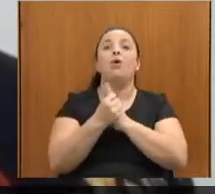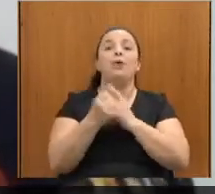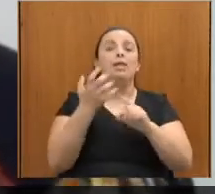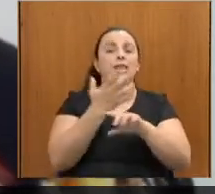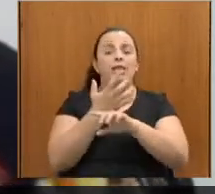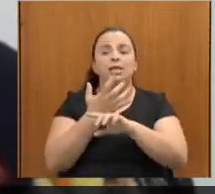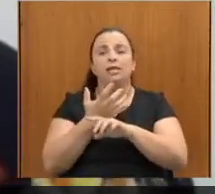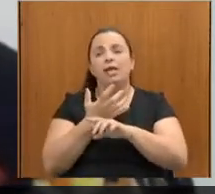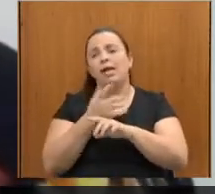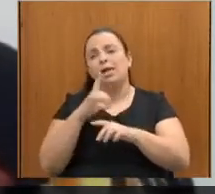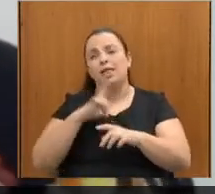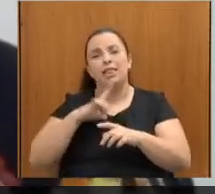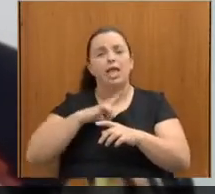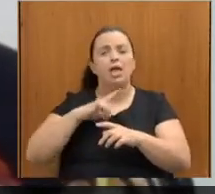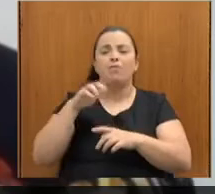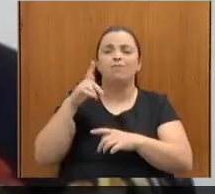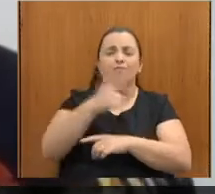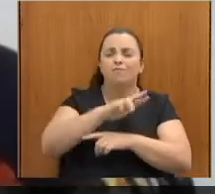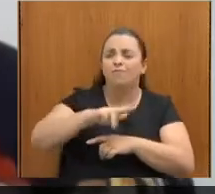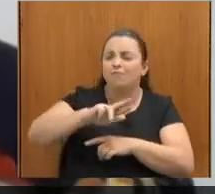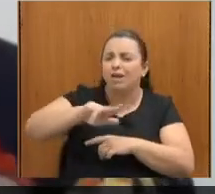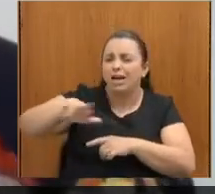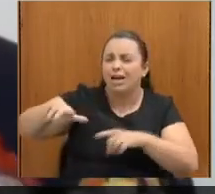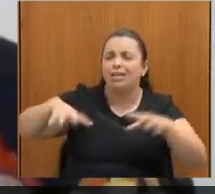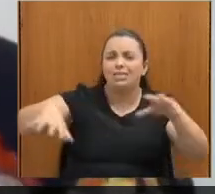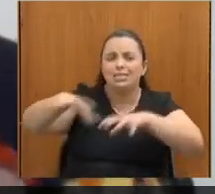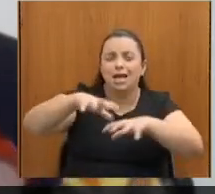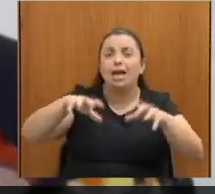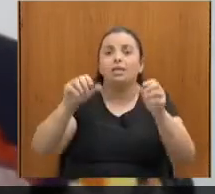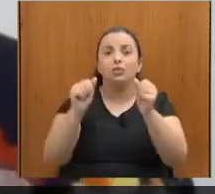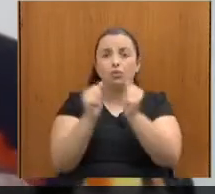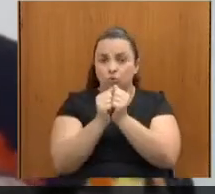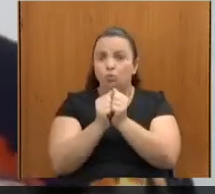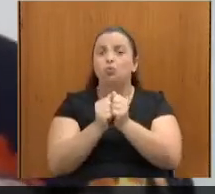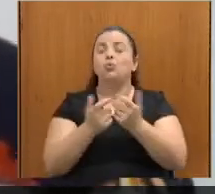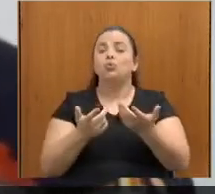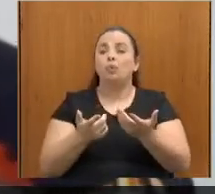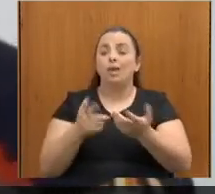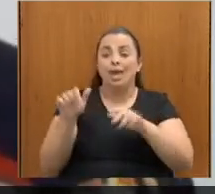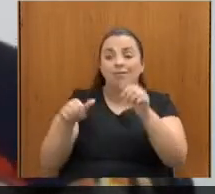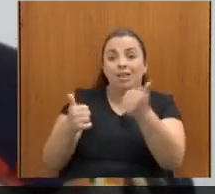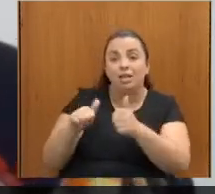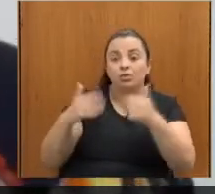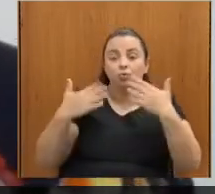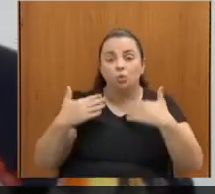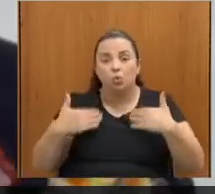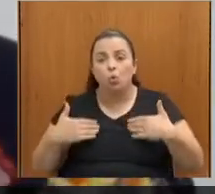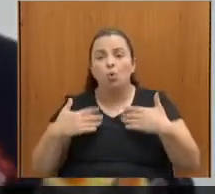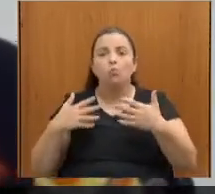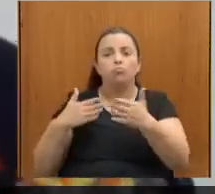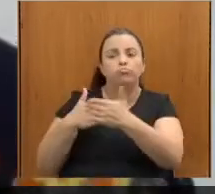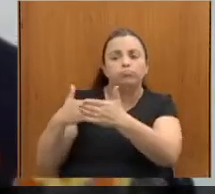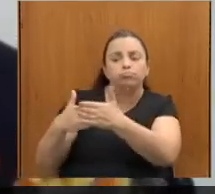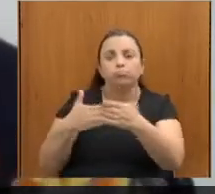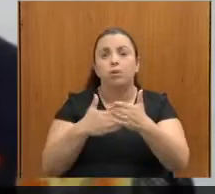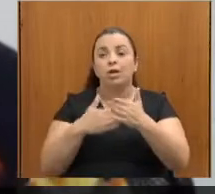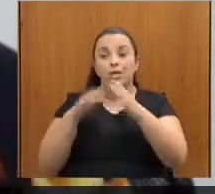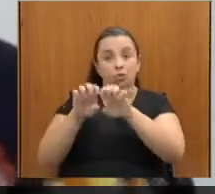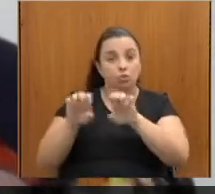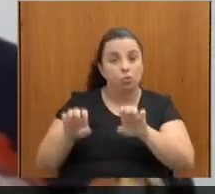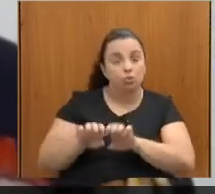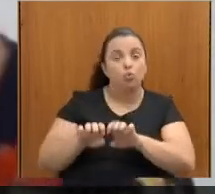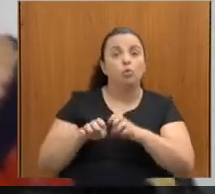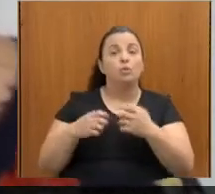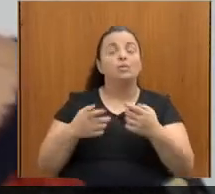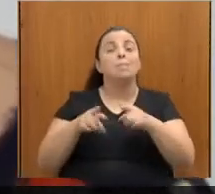coloca, com avaliação dos impedimentos, que são aquelas alterações do corpo mesmo, das funções, das estruturas, mas também com